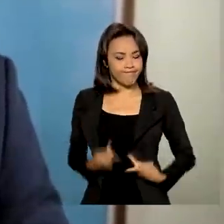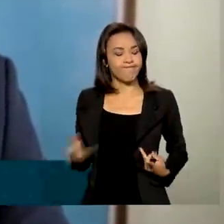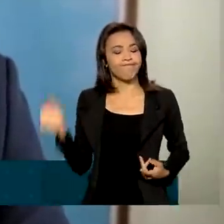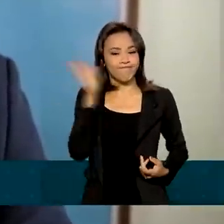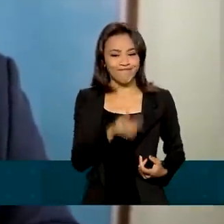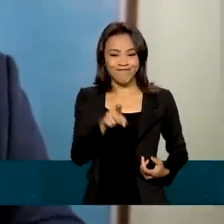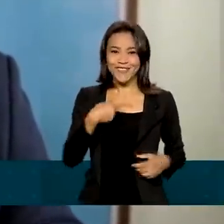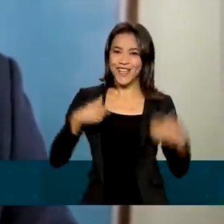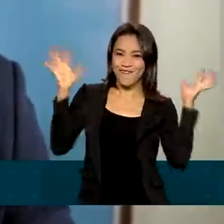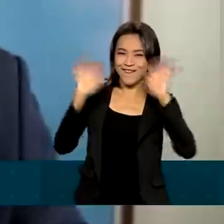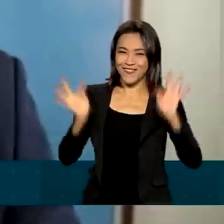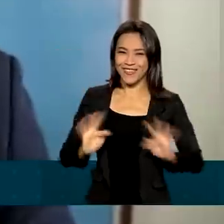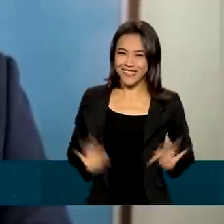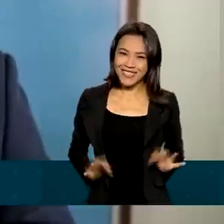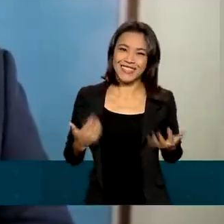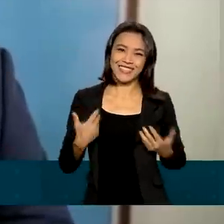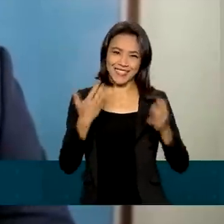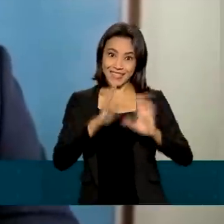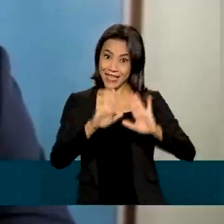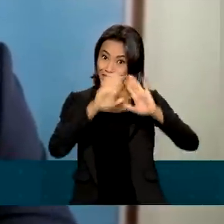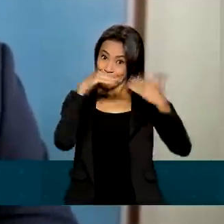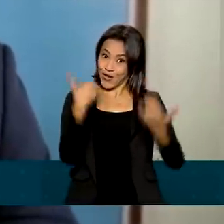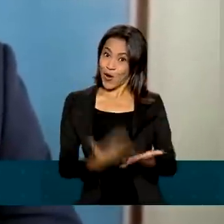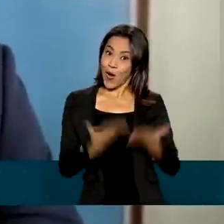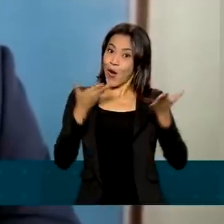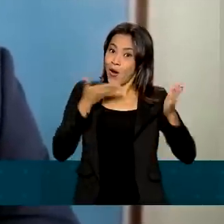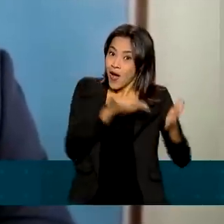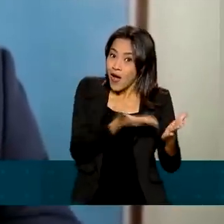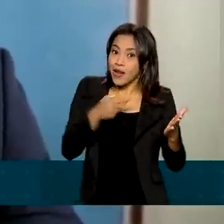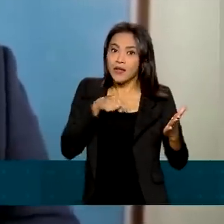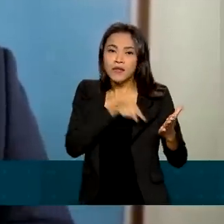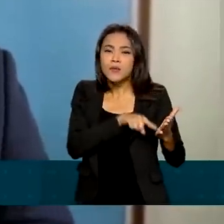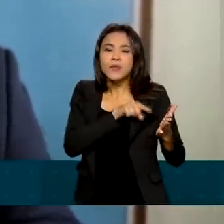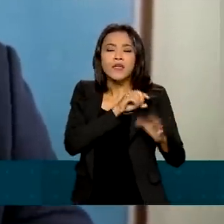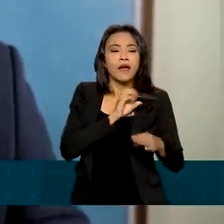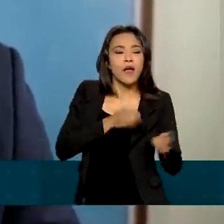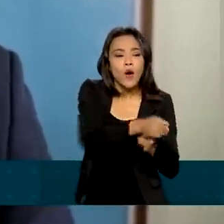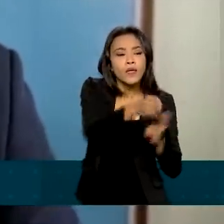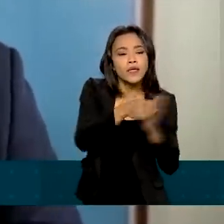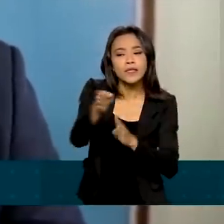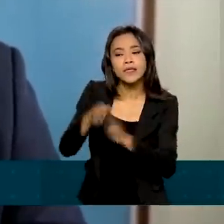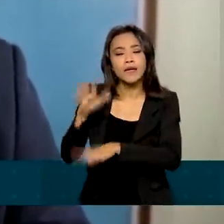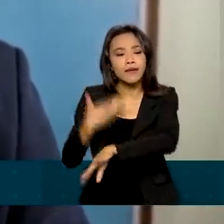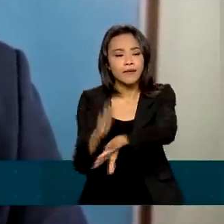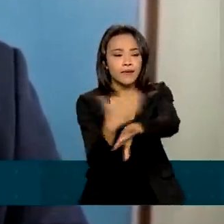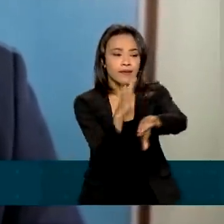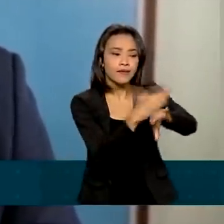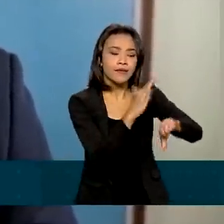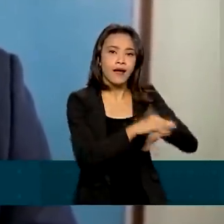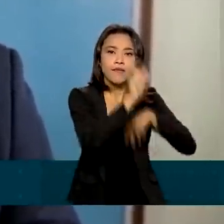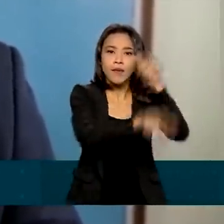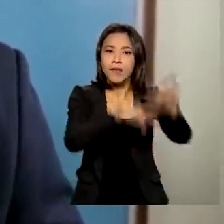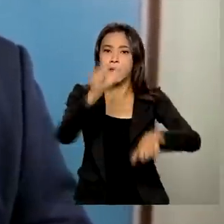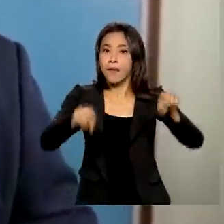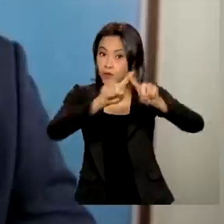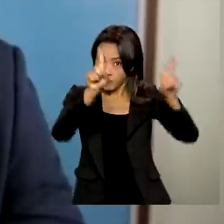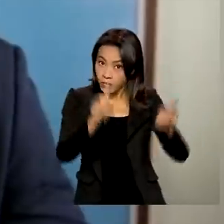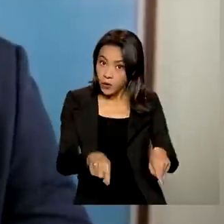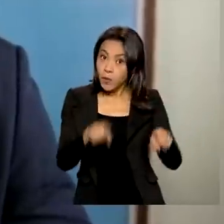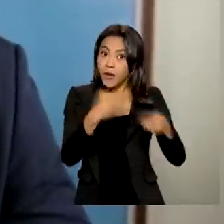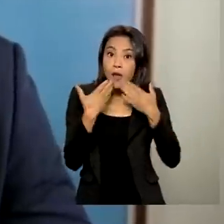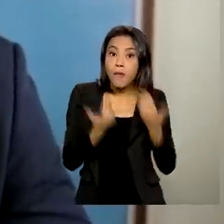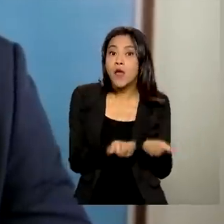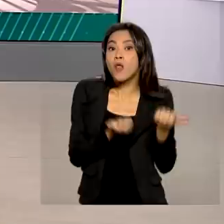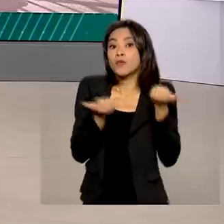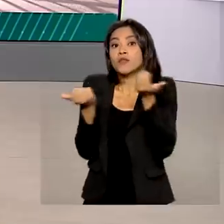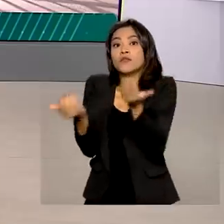muito feliz em estar recebendo a Escola Federativa. Escola essa que vai ajudar a capacitar nossos servidores para melhor prestar serviço para toda a